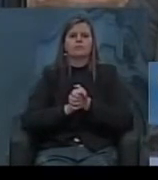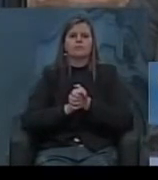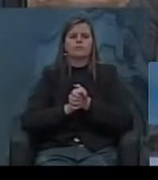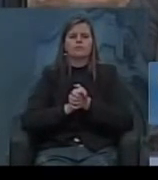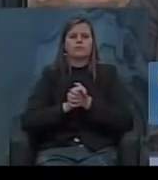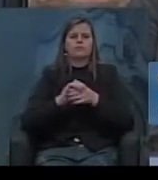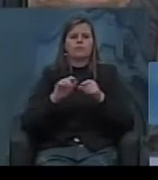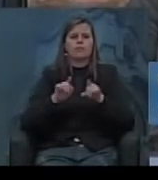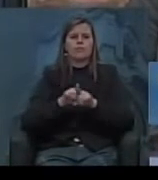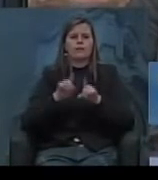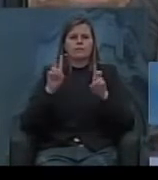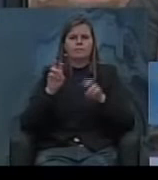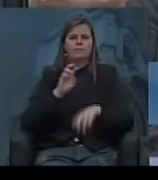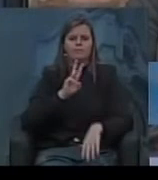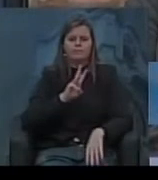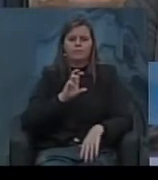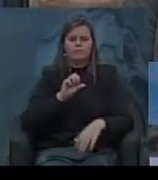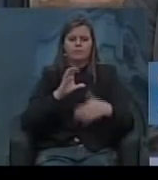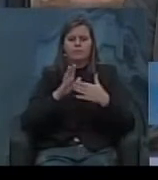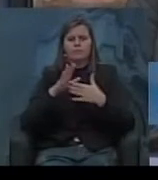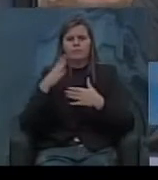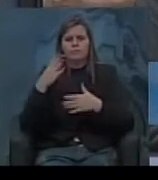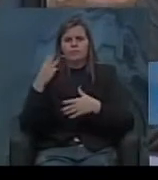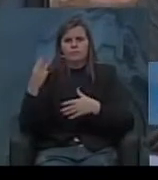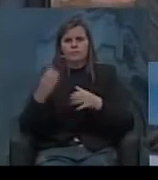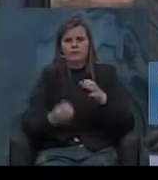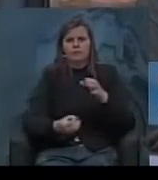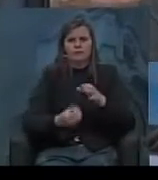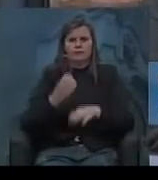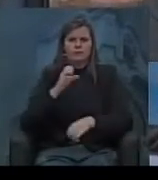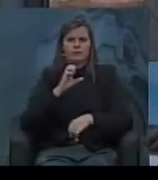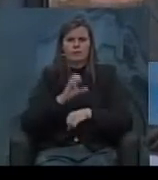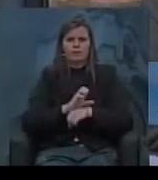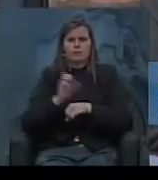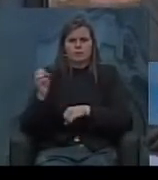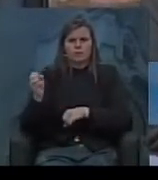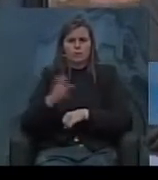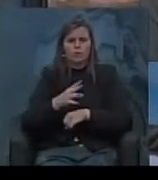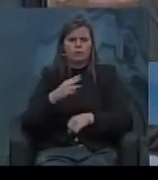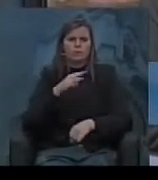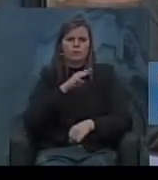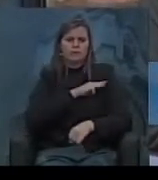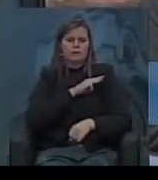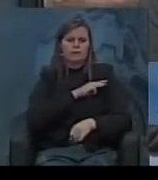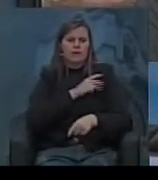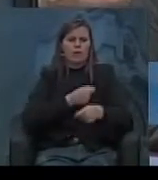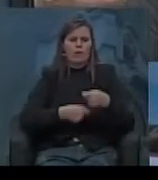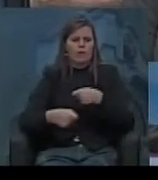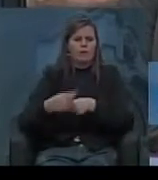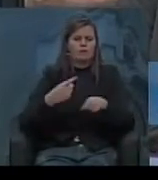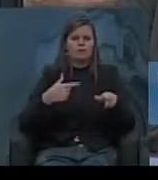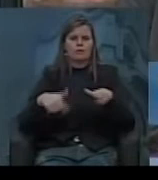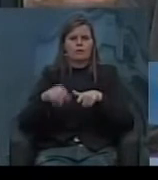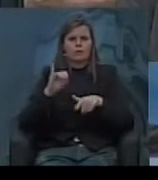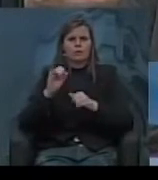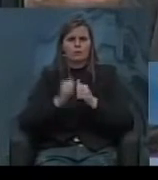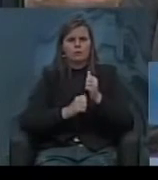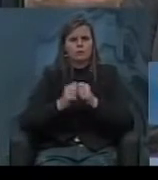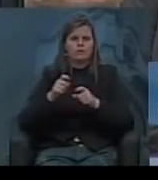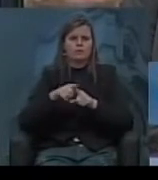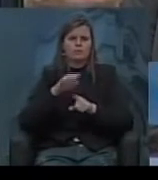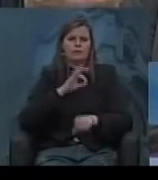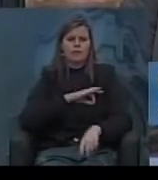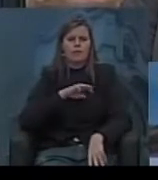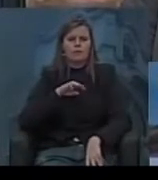em relação a 3943 da questão do Estado Novo a criação do Ministério do Comércio de Trabalho Indústria da questão do salário